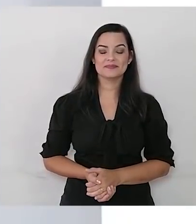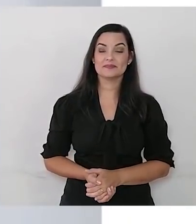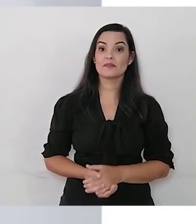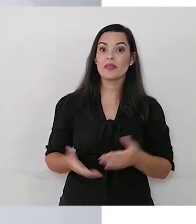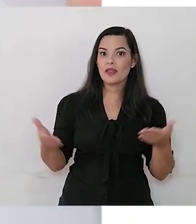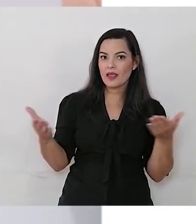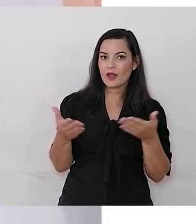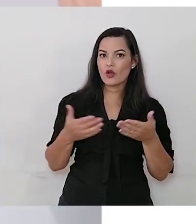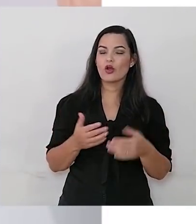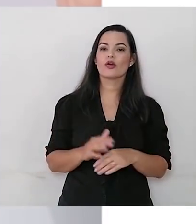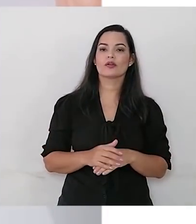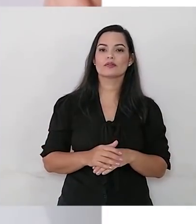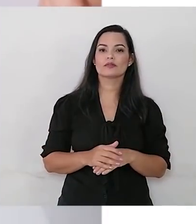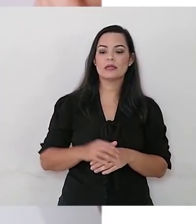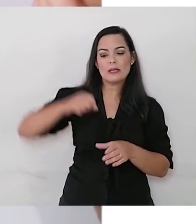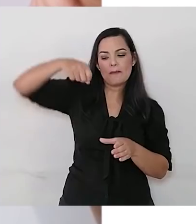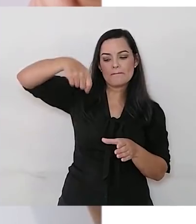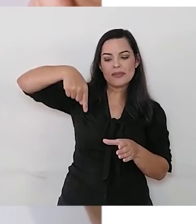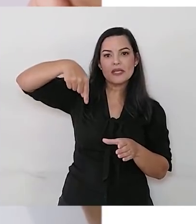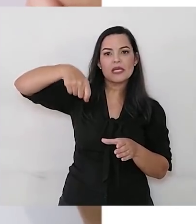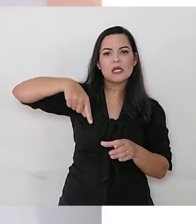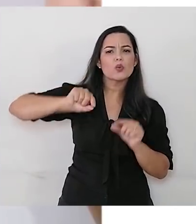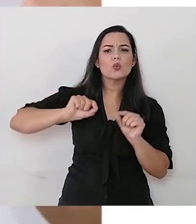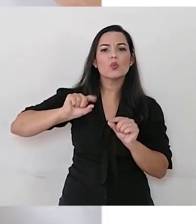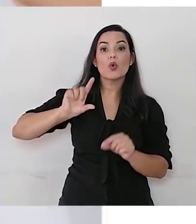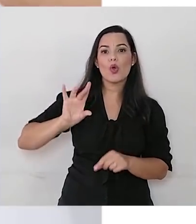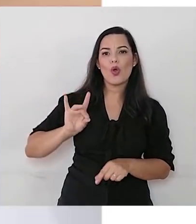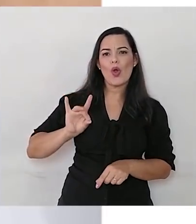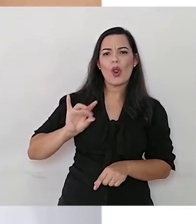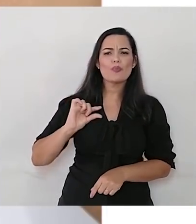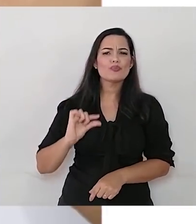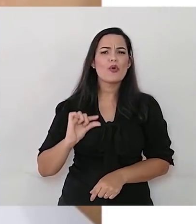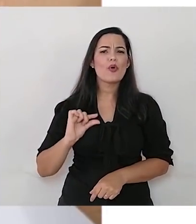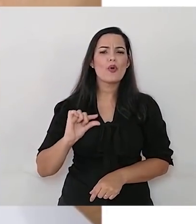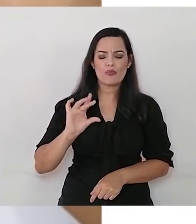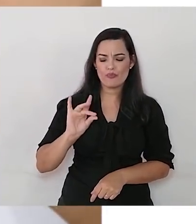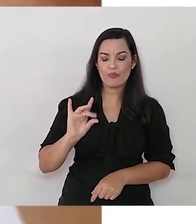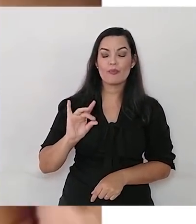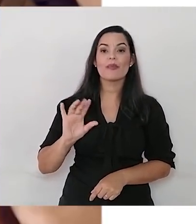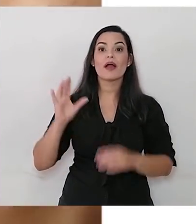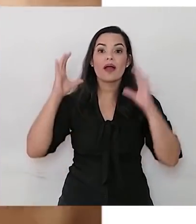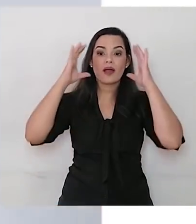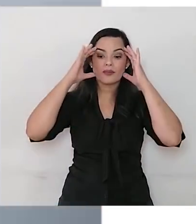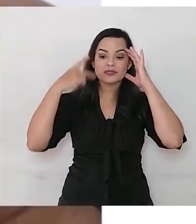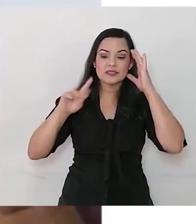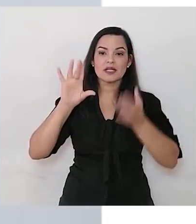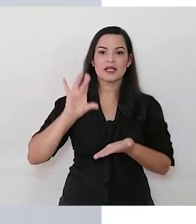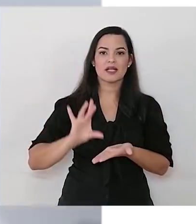Agora, vou pingar um pouquinho de cola pra colar a cabecinha da joaninha.